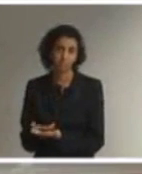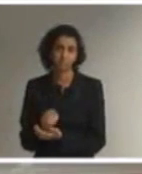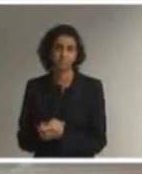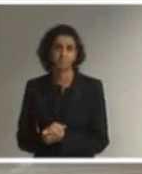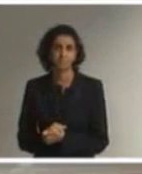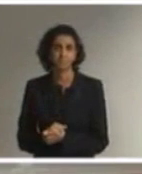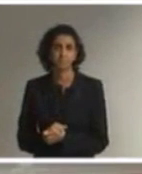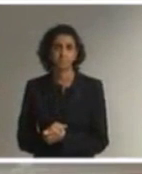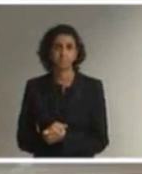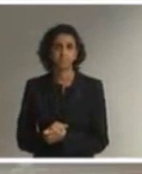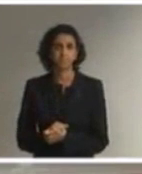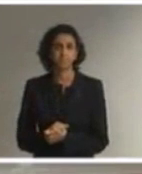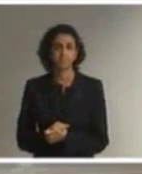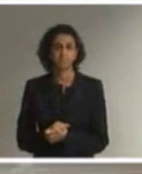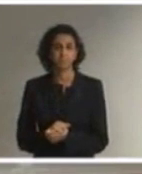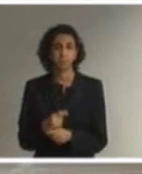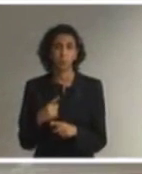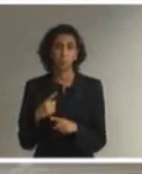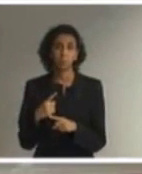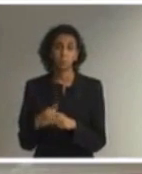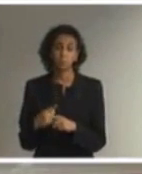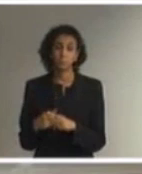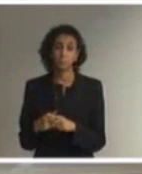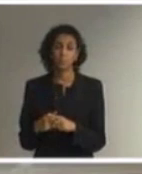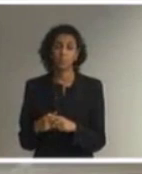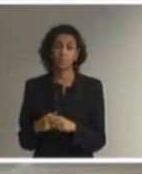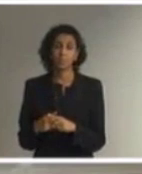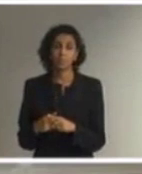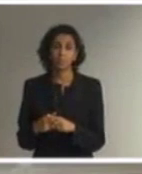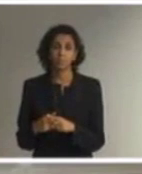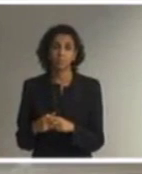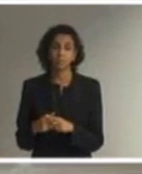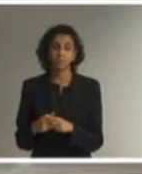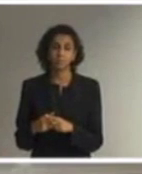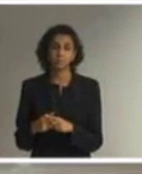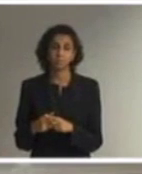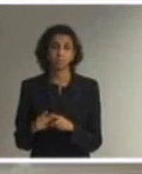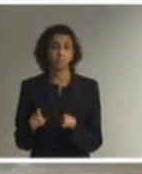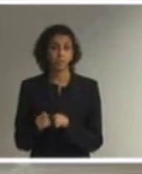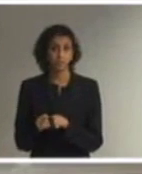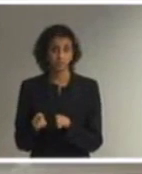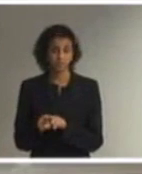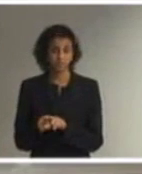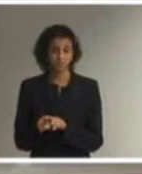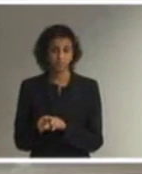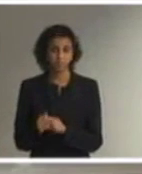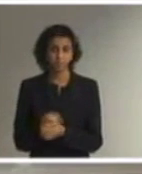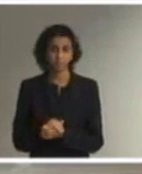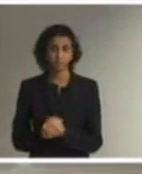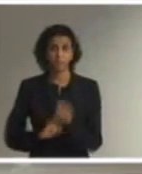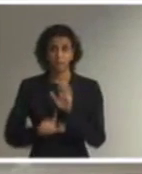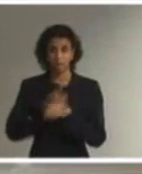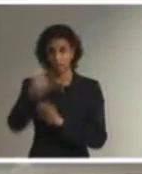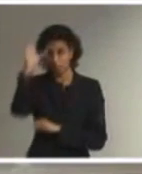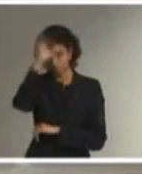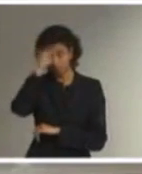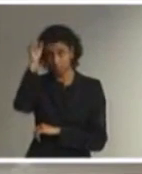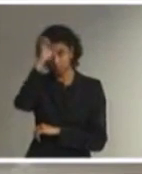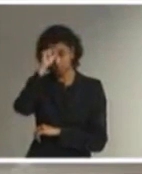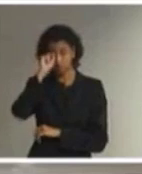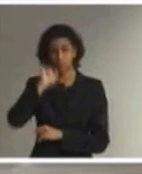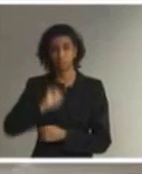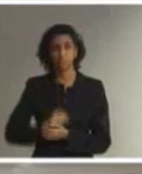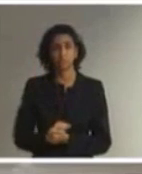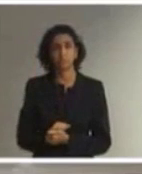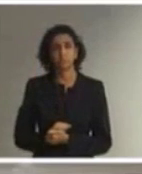deficiência, que tenha lhe trazido a escolaridade. E mais que isso, a lei da aprendizagem,